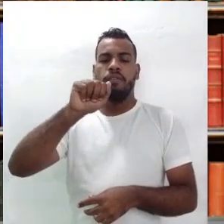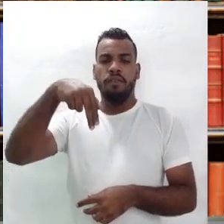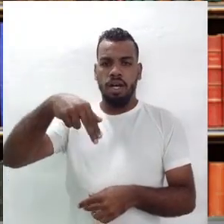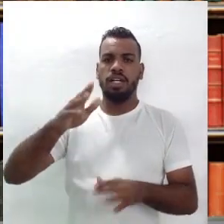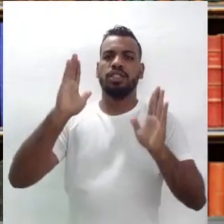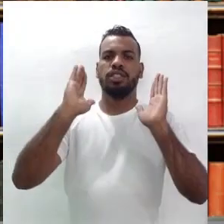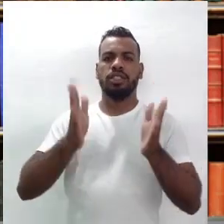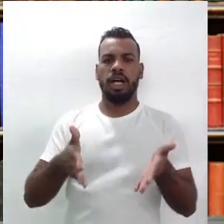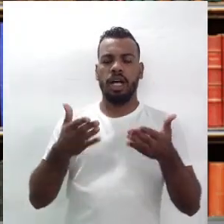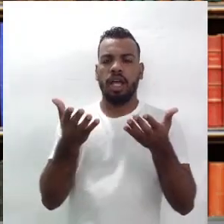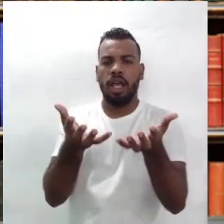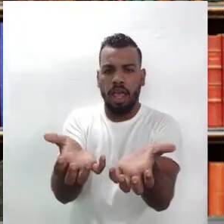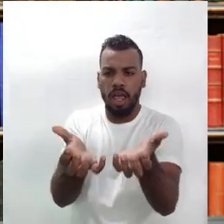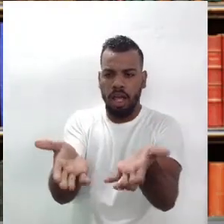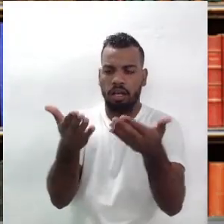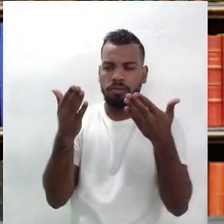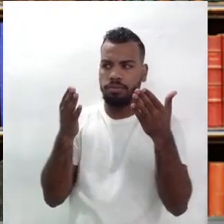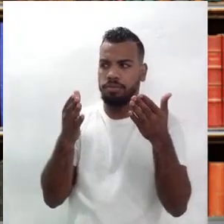para essa